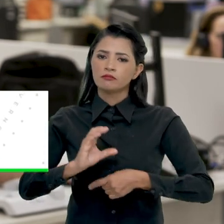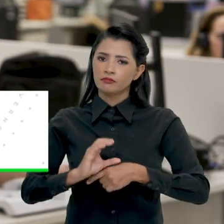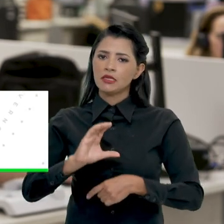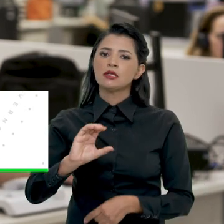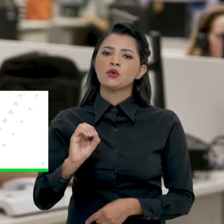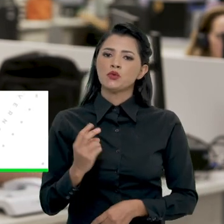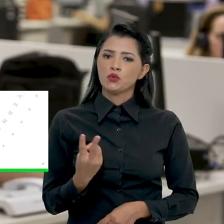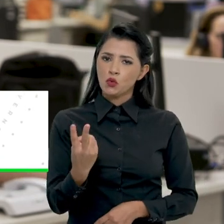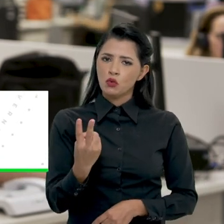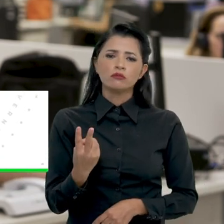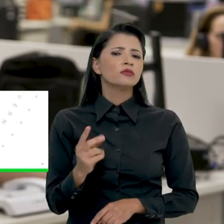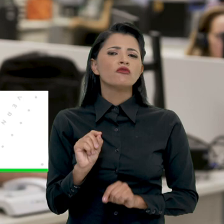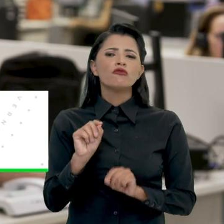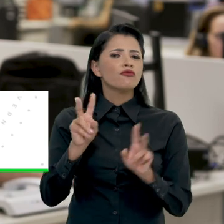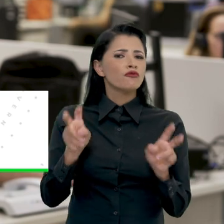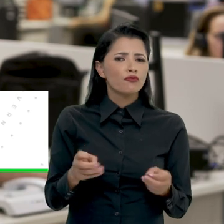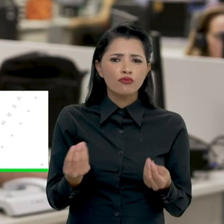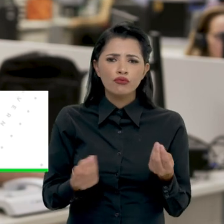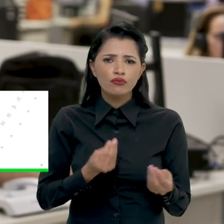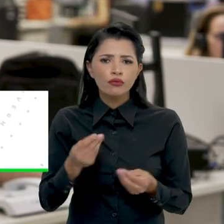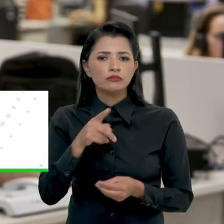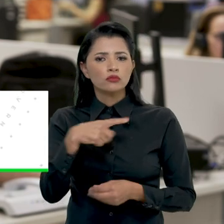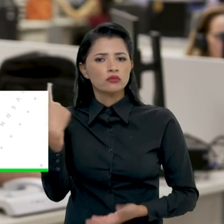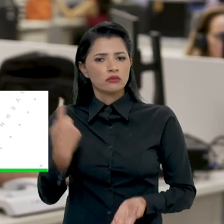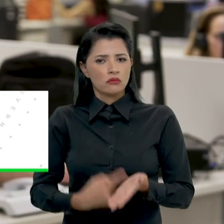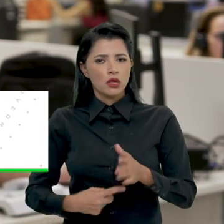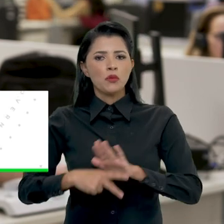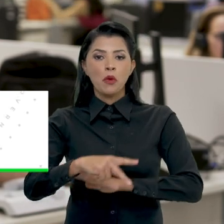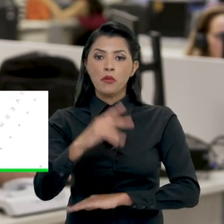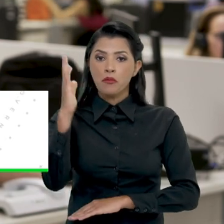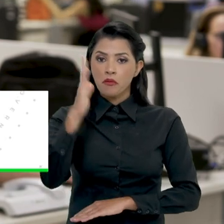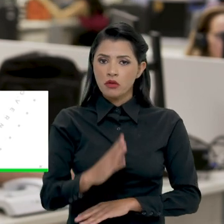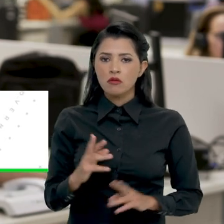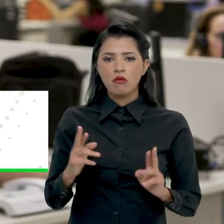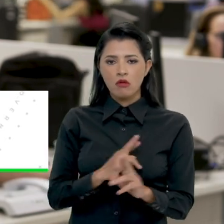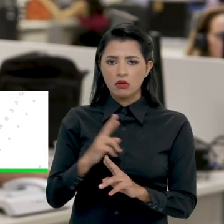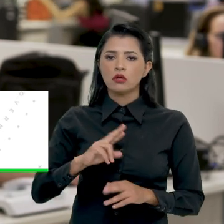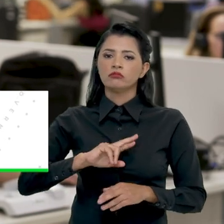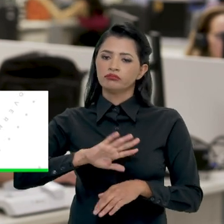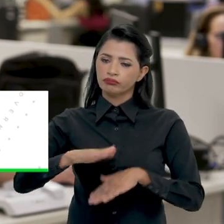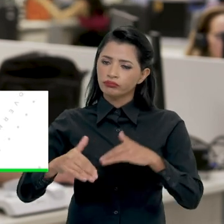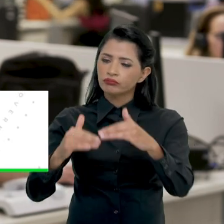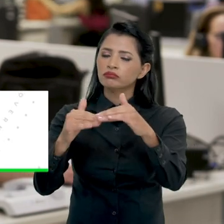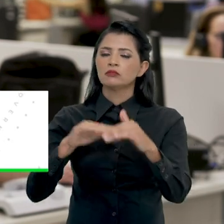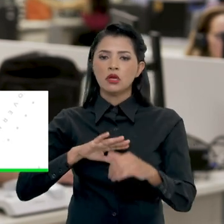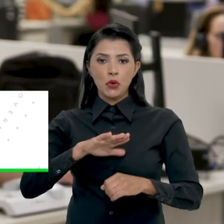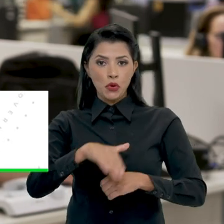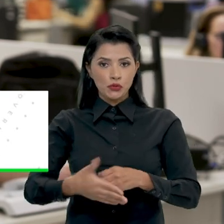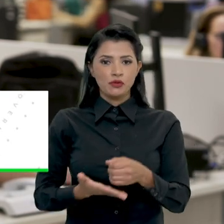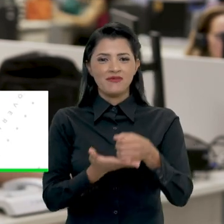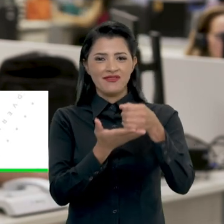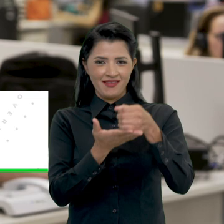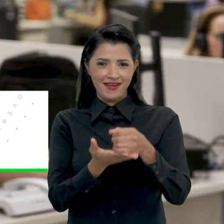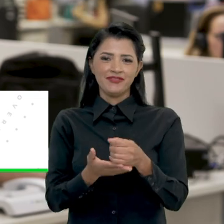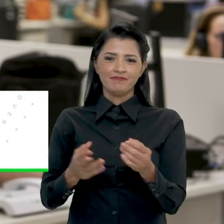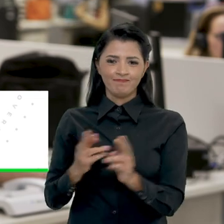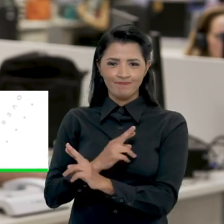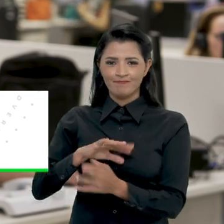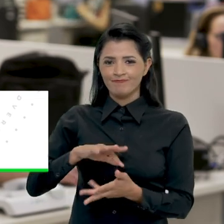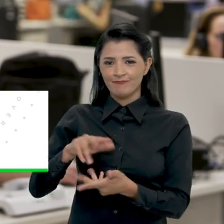sobre crédito de carbono. Ele falou sobre o compromisso do Brasil em relação ao desenvolvimento com a